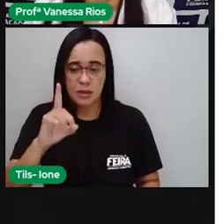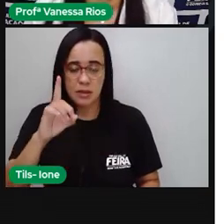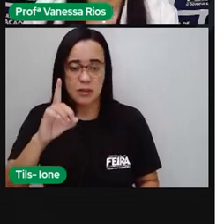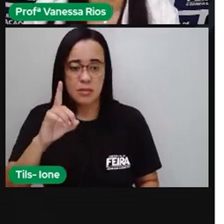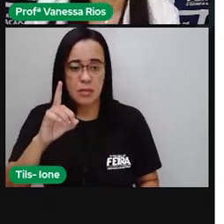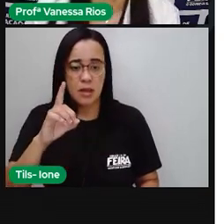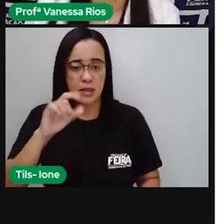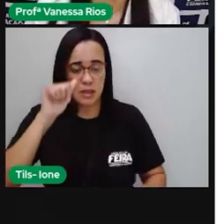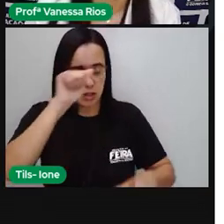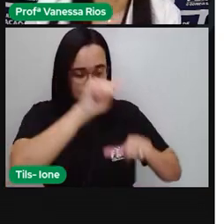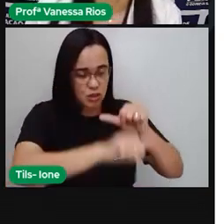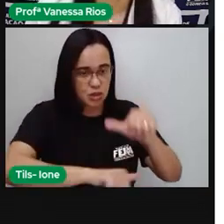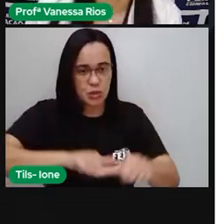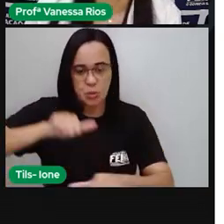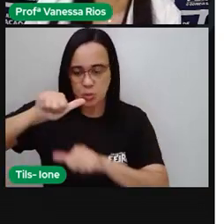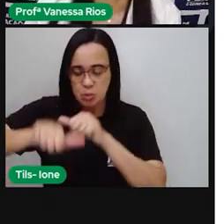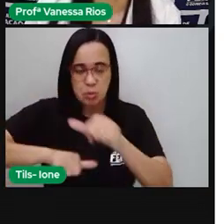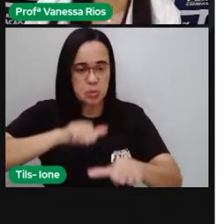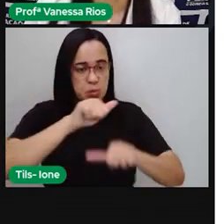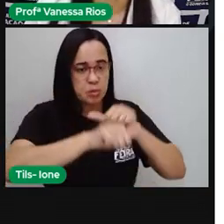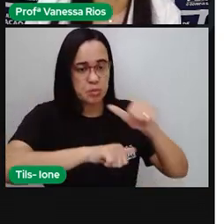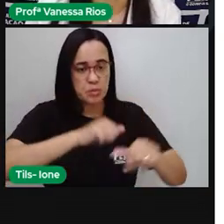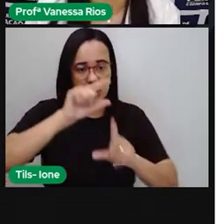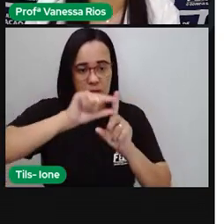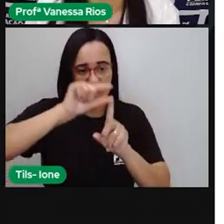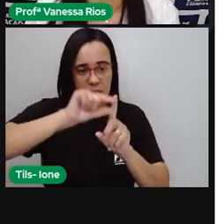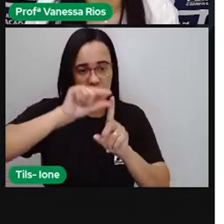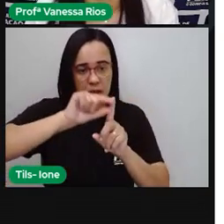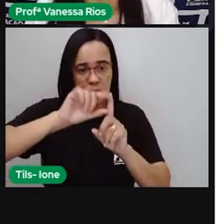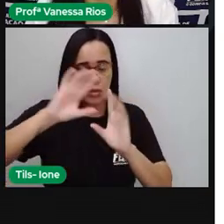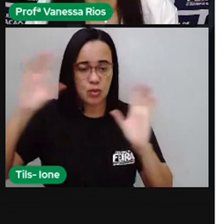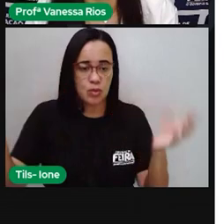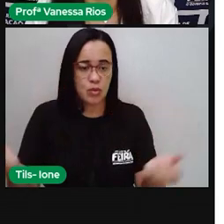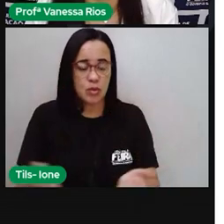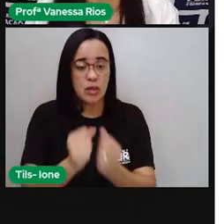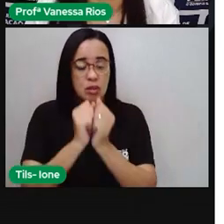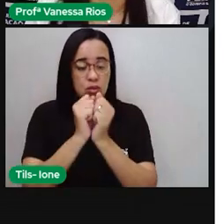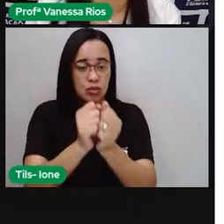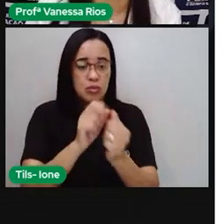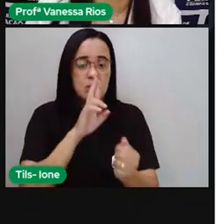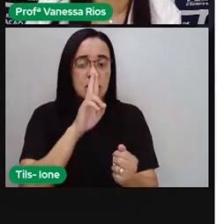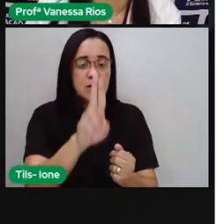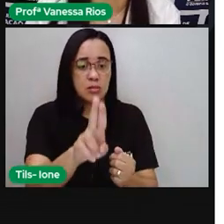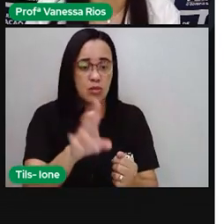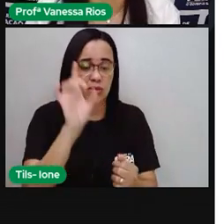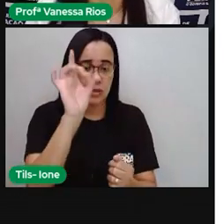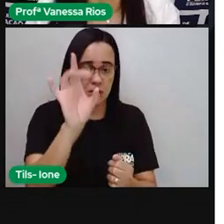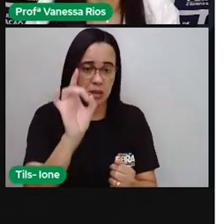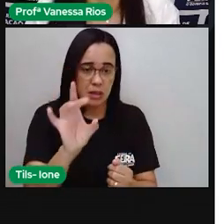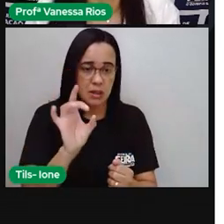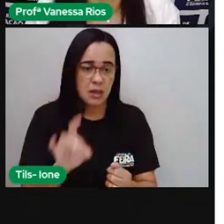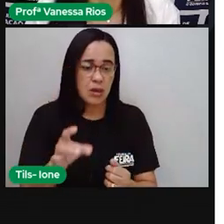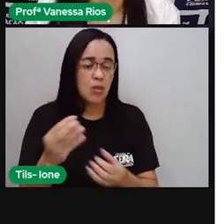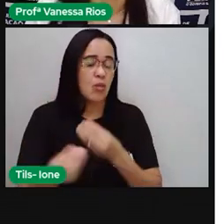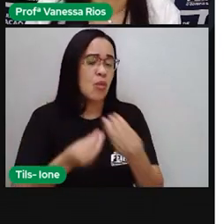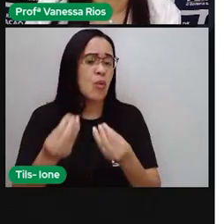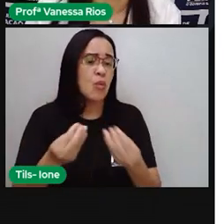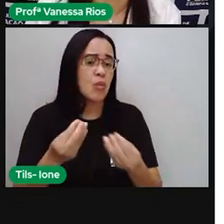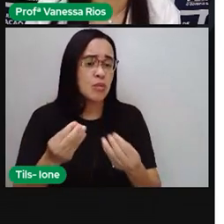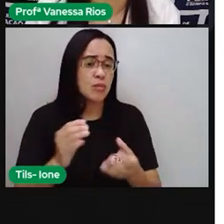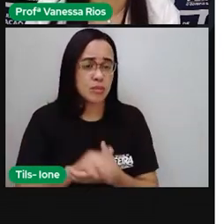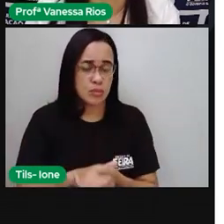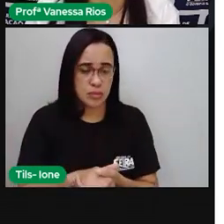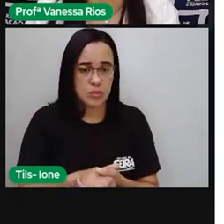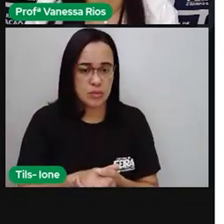então a gente viu aí que as variações de temperatura em Feira de Santana 11,3, em Salvador 18,1 e em